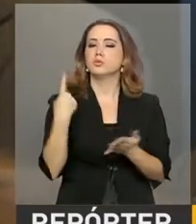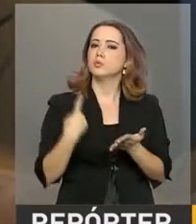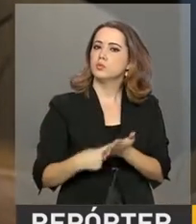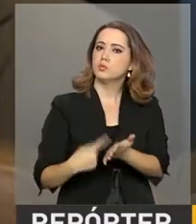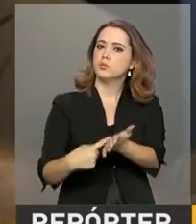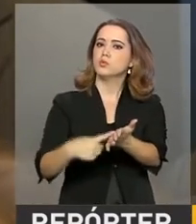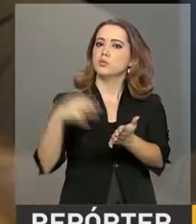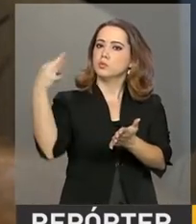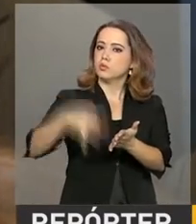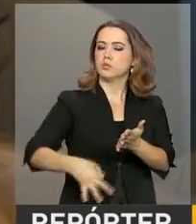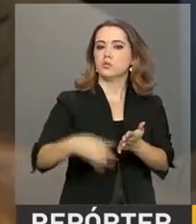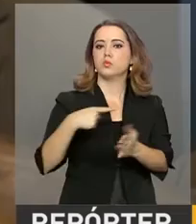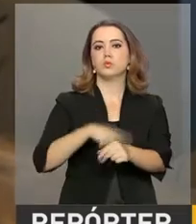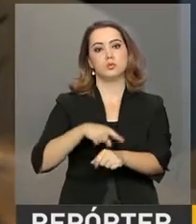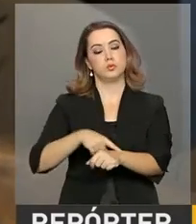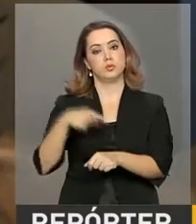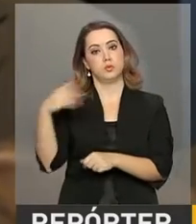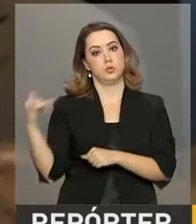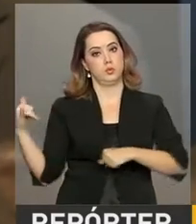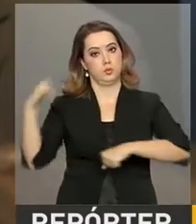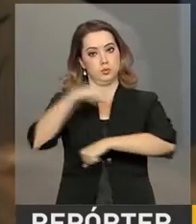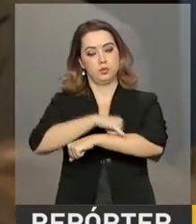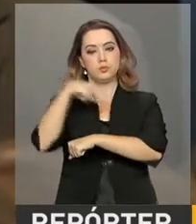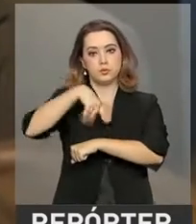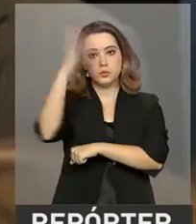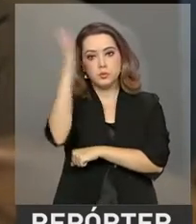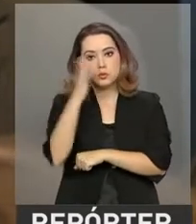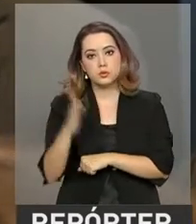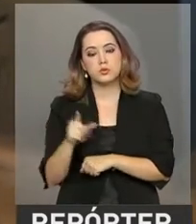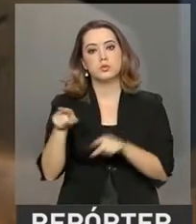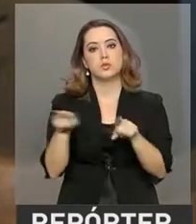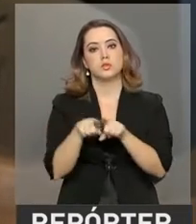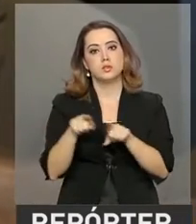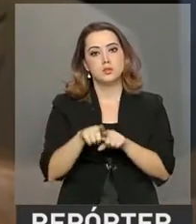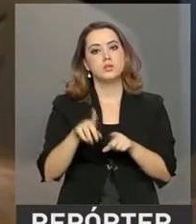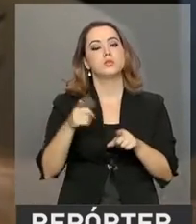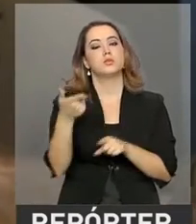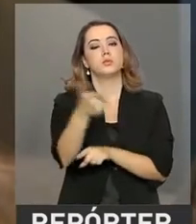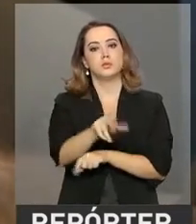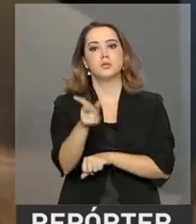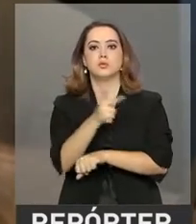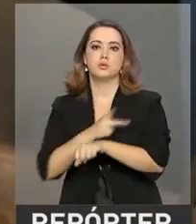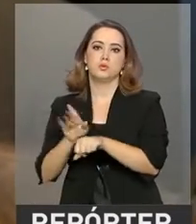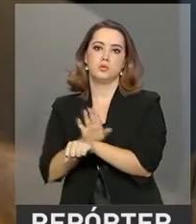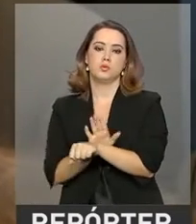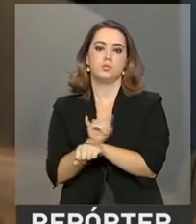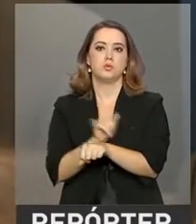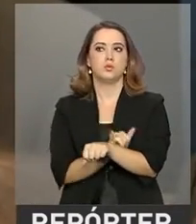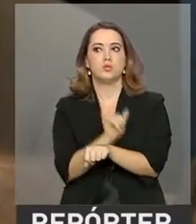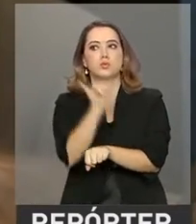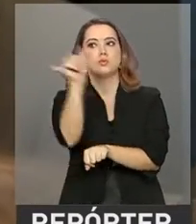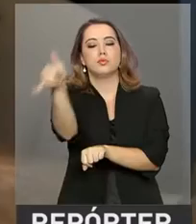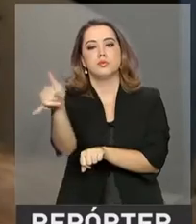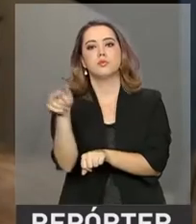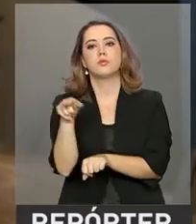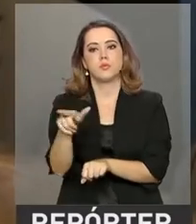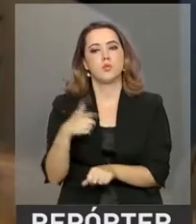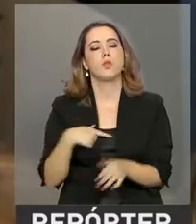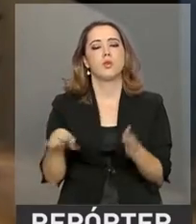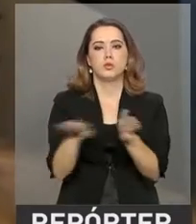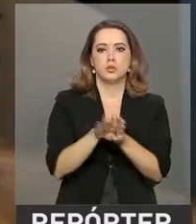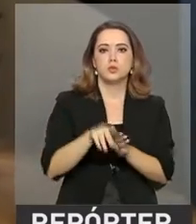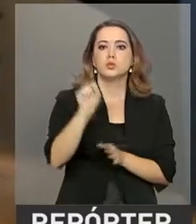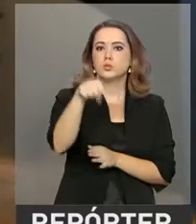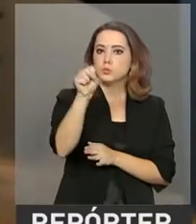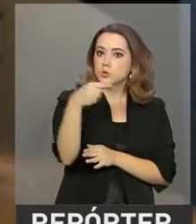nos voos no Brasil, tanto no voo do México e também no voo internacional. Então a gente mantém essa orientação, chega em duas horas